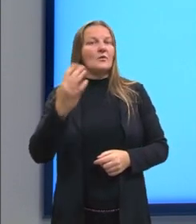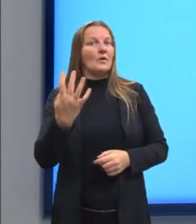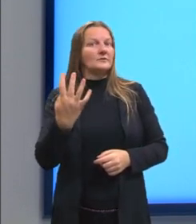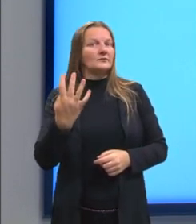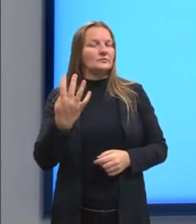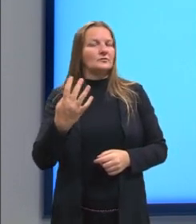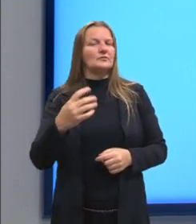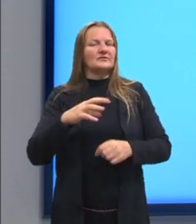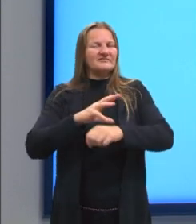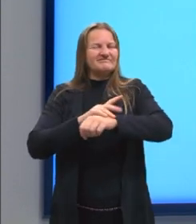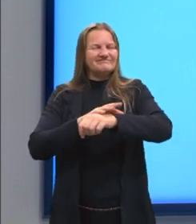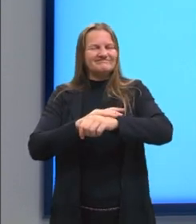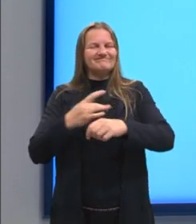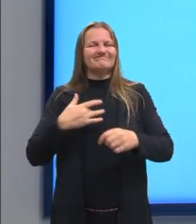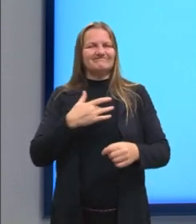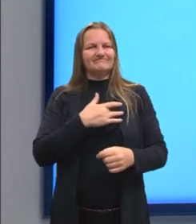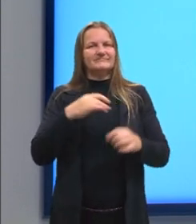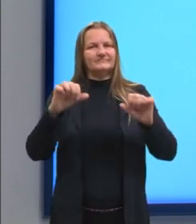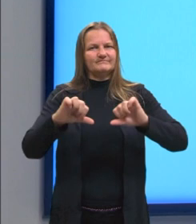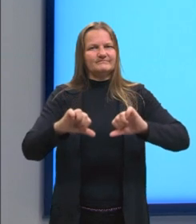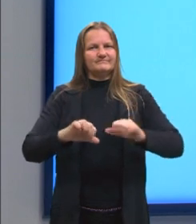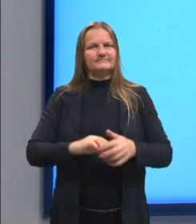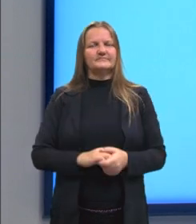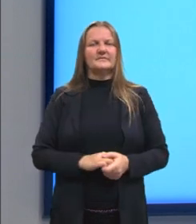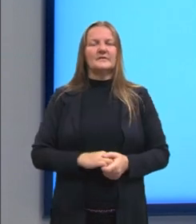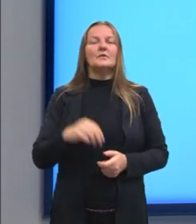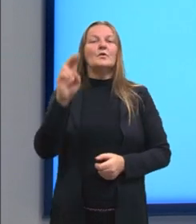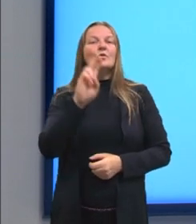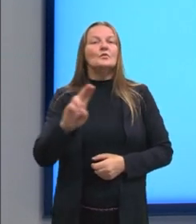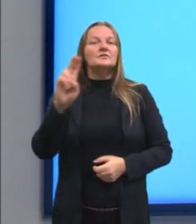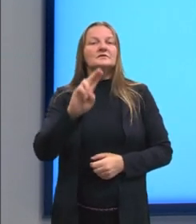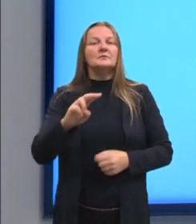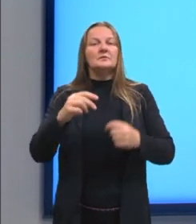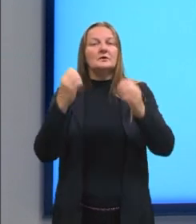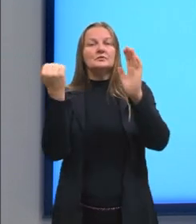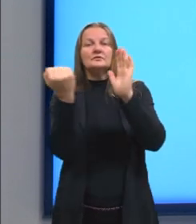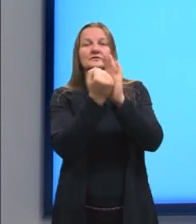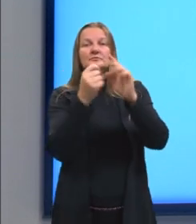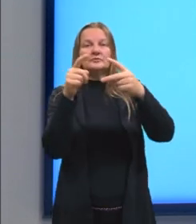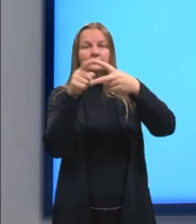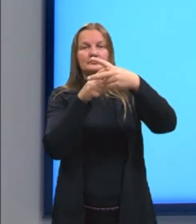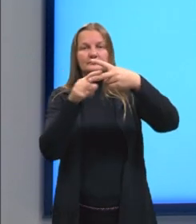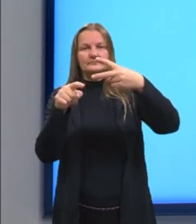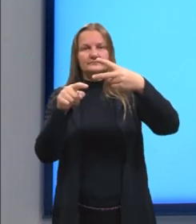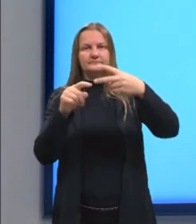traz prejuízos à saúde. Então, utilizamos o símbolo de maior.